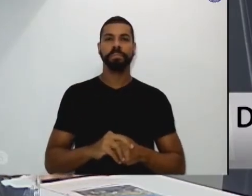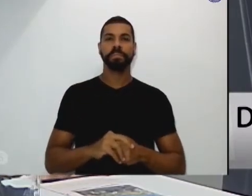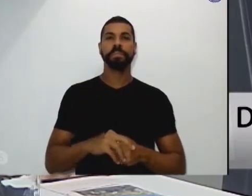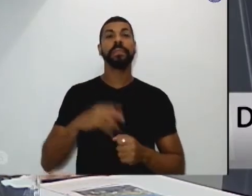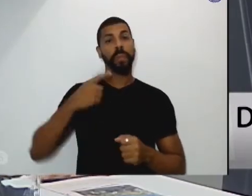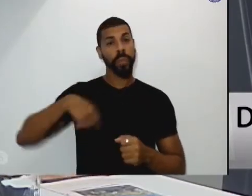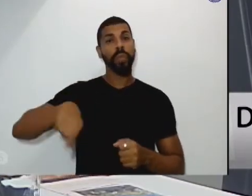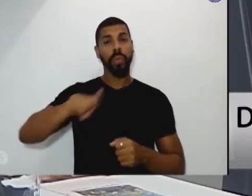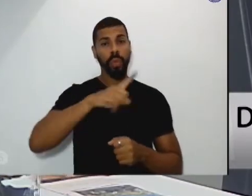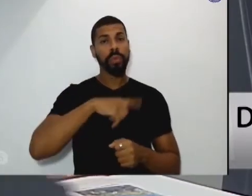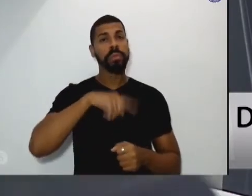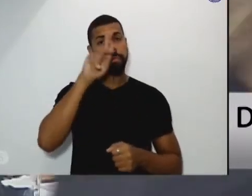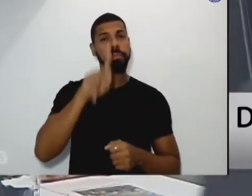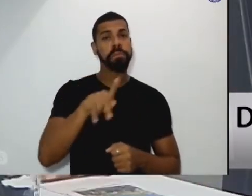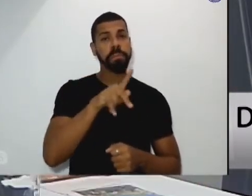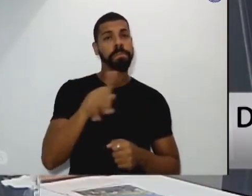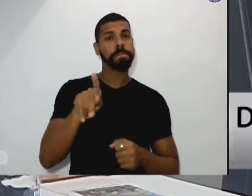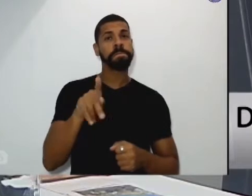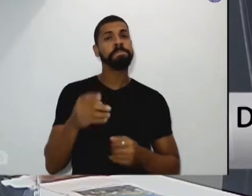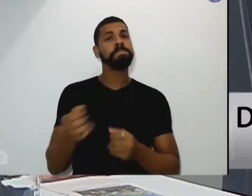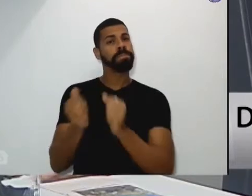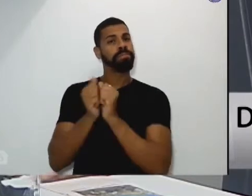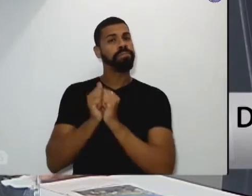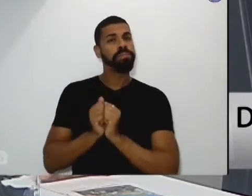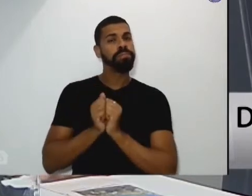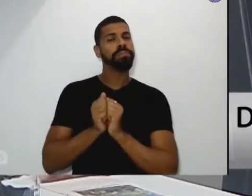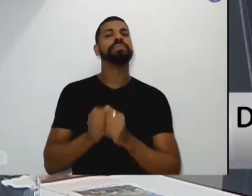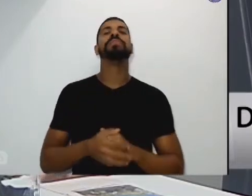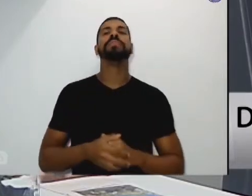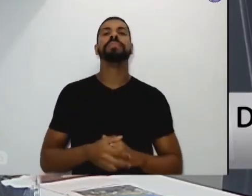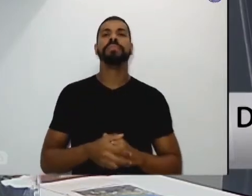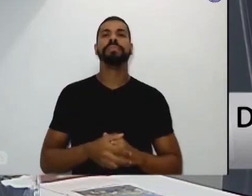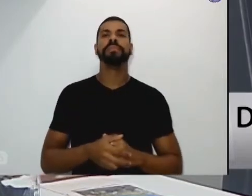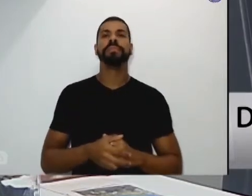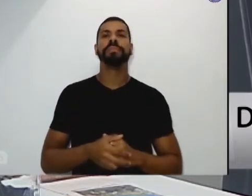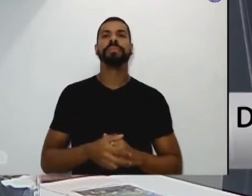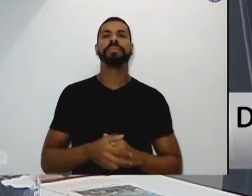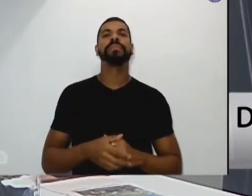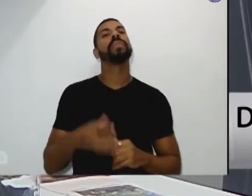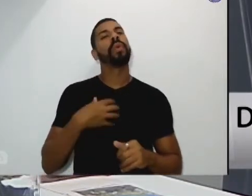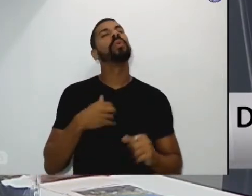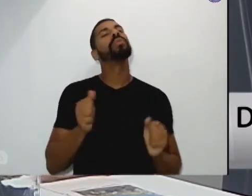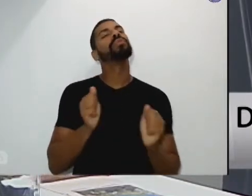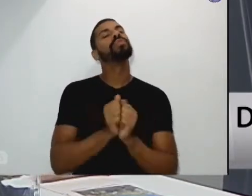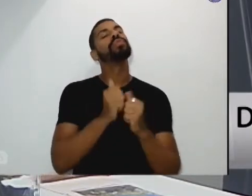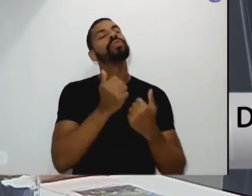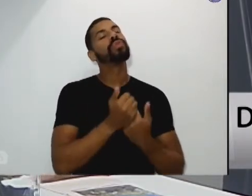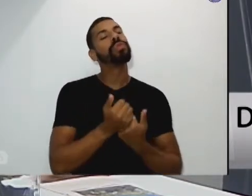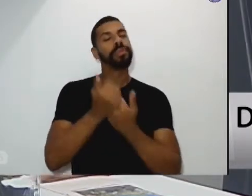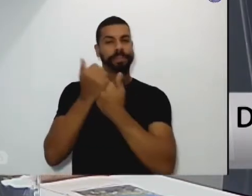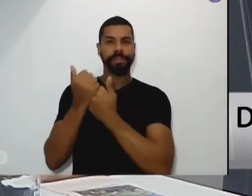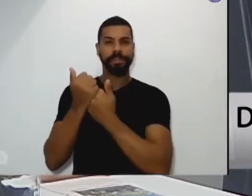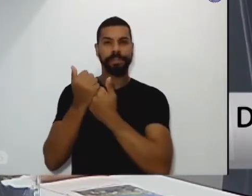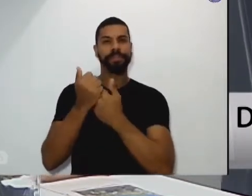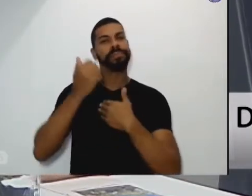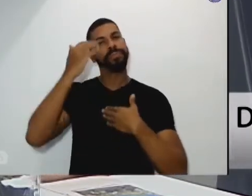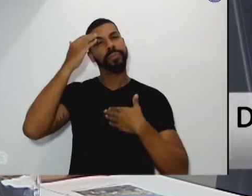está em comunhão conosco com a nossa quaresma com a nossa campanha da fraternidade muito obrigado